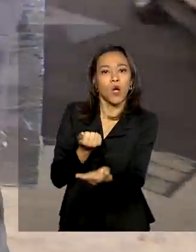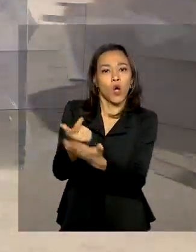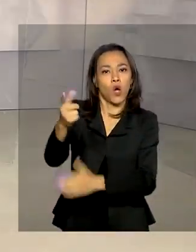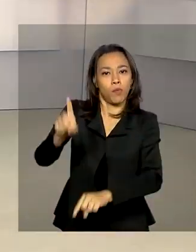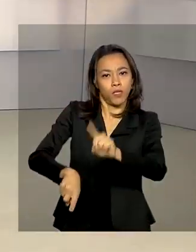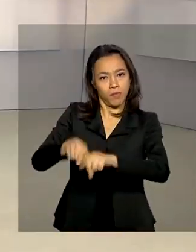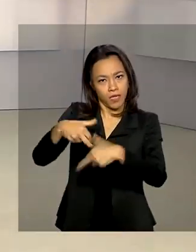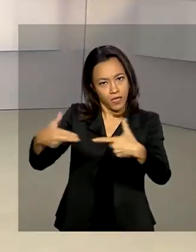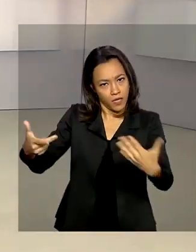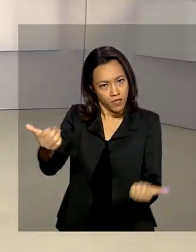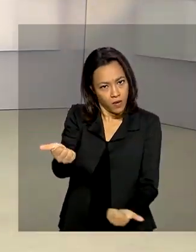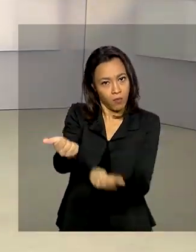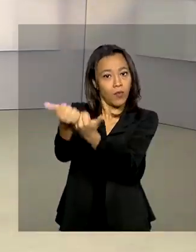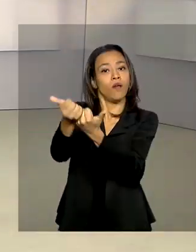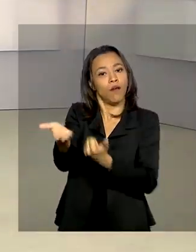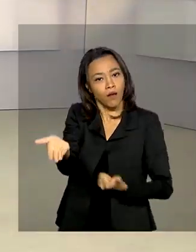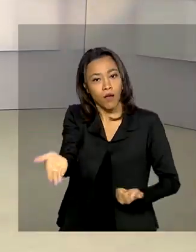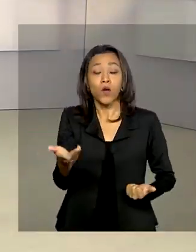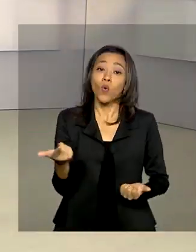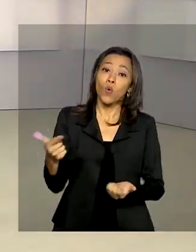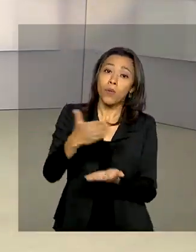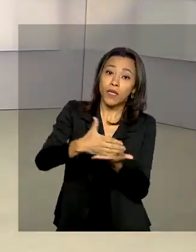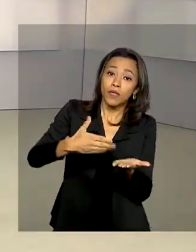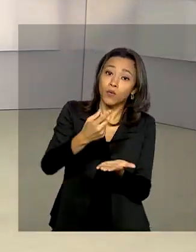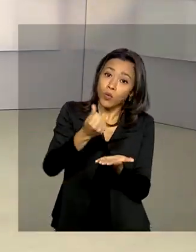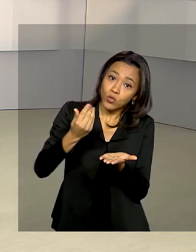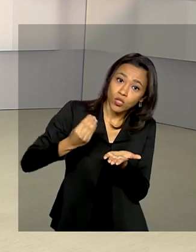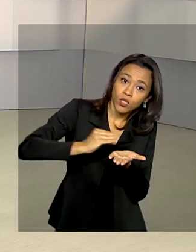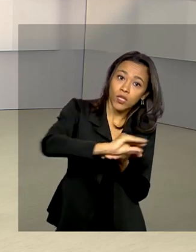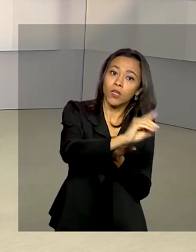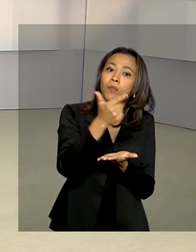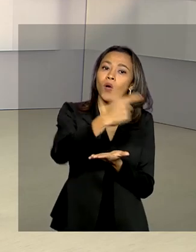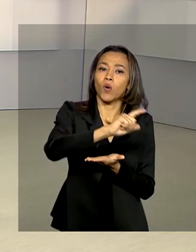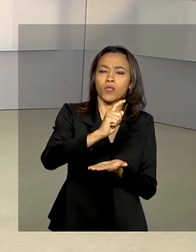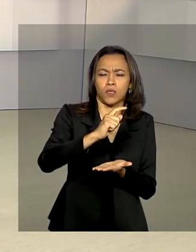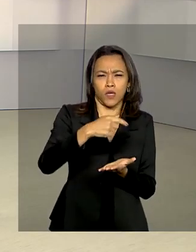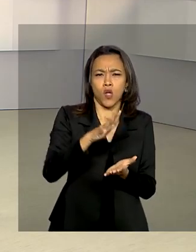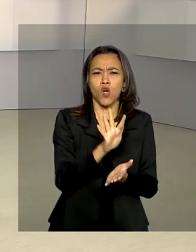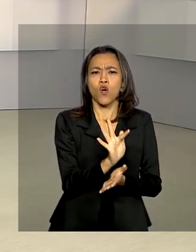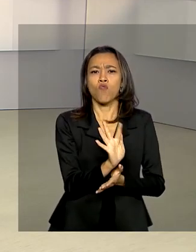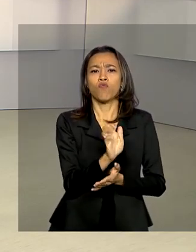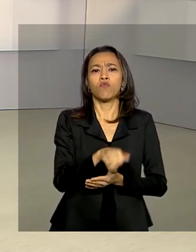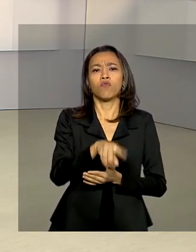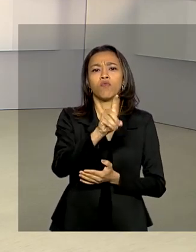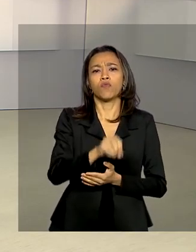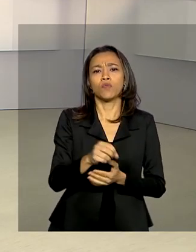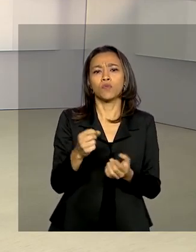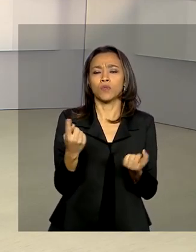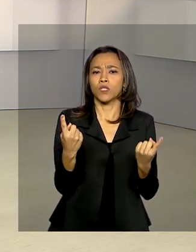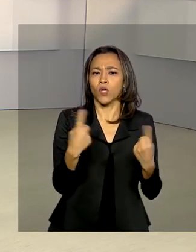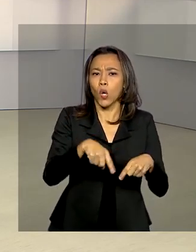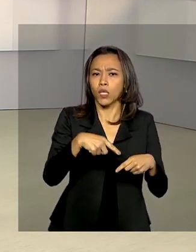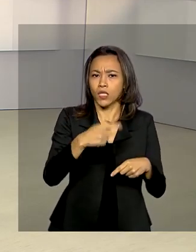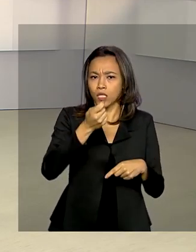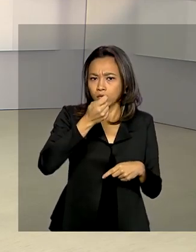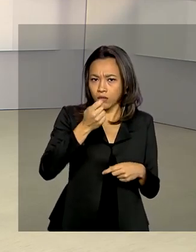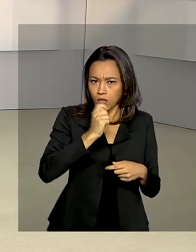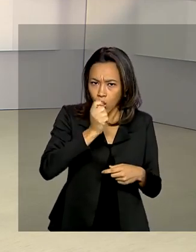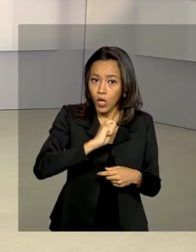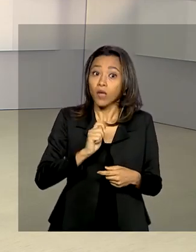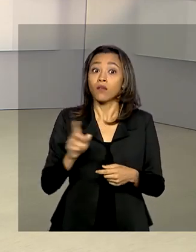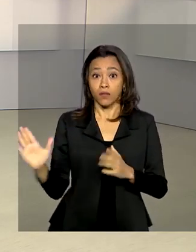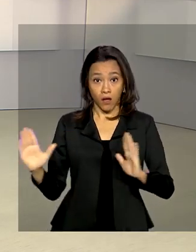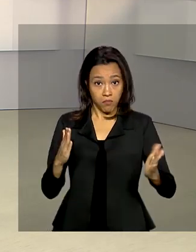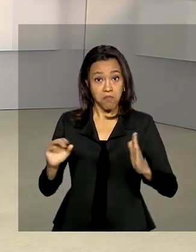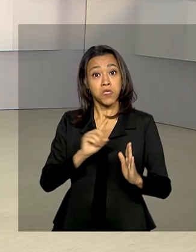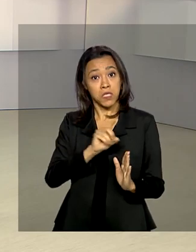estrutural da polícia. O restante foi para o Fundo Nacional Antidrogas. Até o final do ano estão previstos cerca de 100 leilões